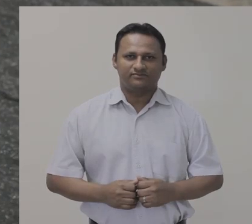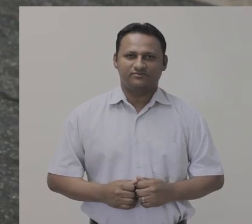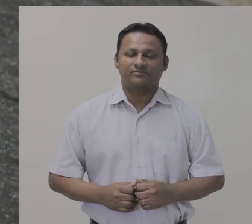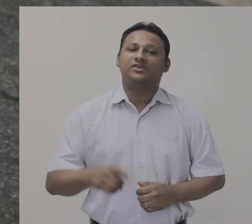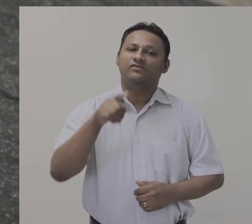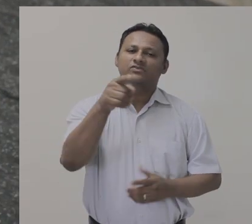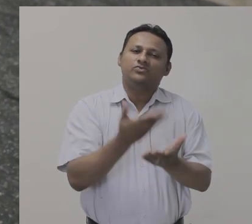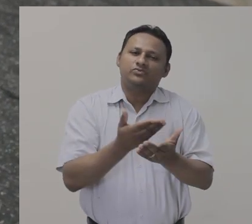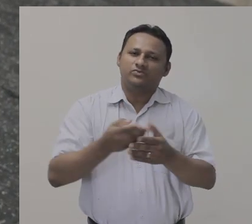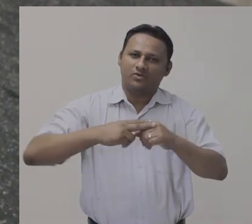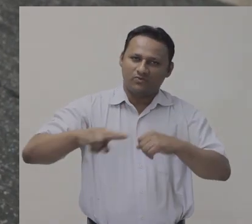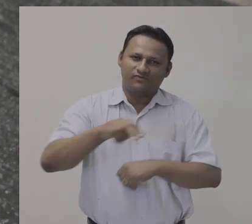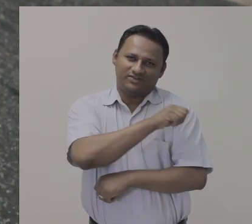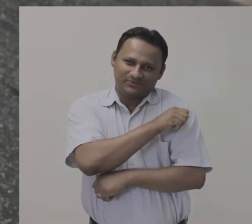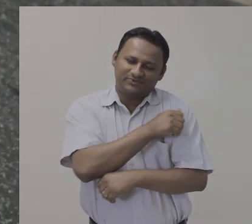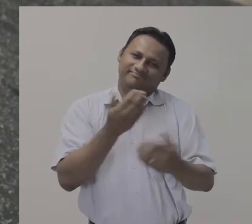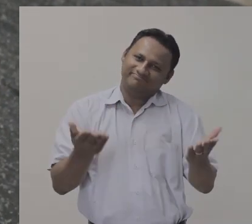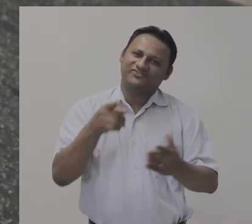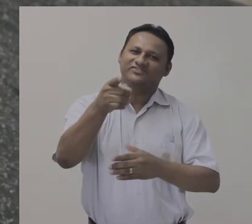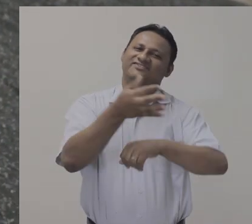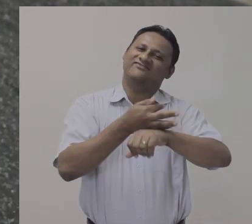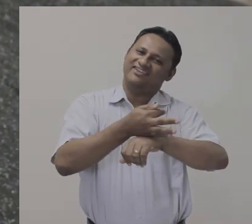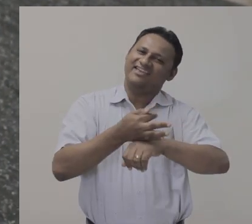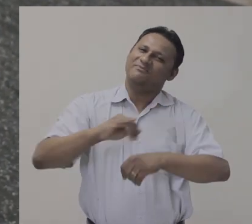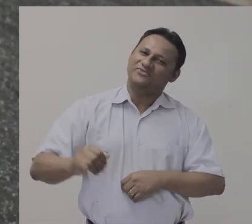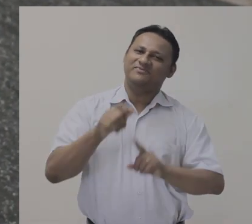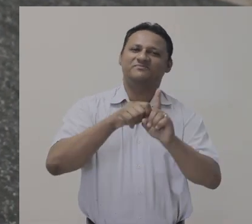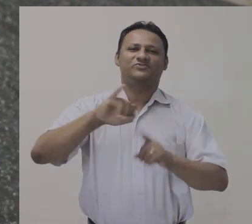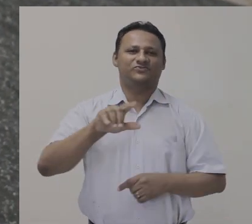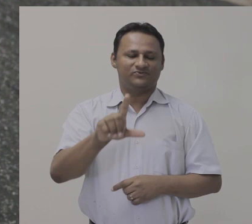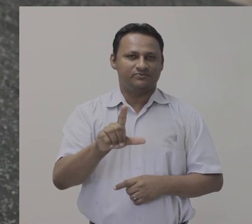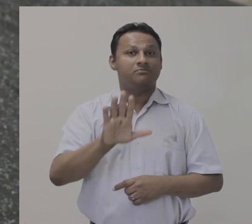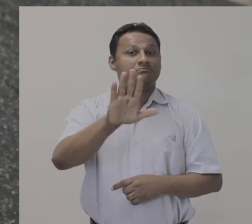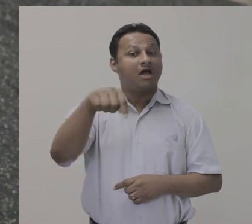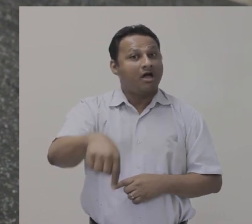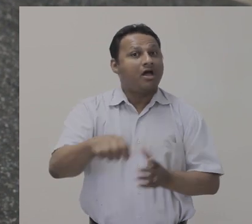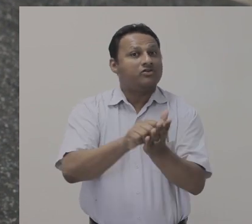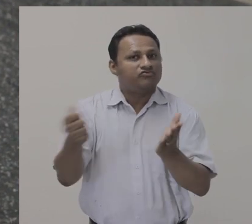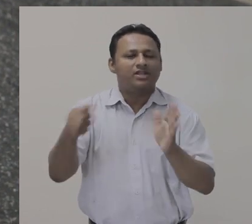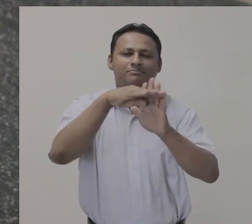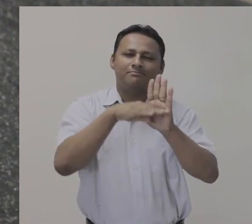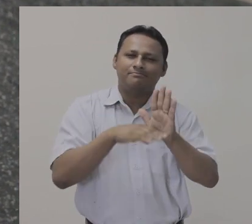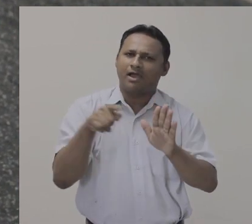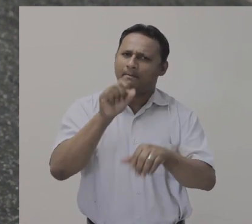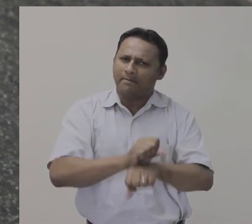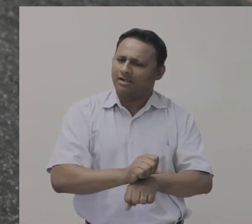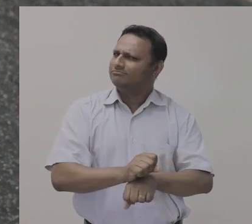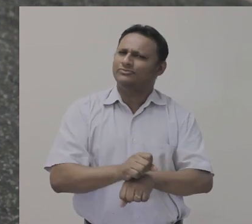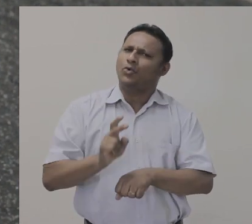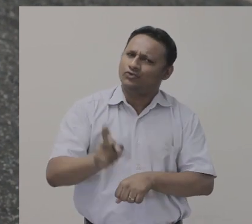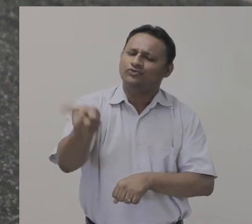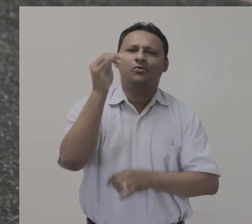Se você é estudante, já deve estar curtindo as férias de julho, mas a agenda da TV UFES não para e traz sempre as notícias